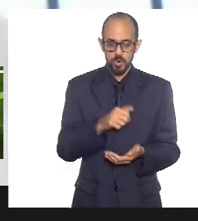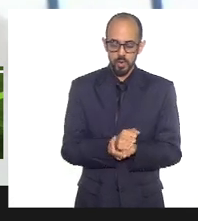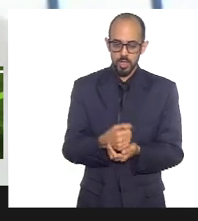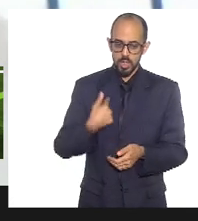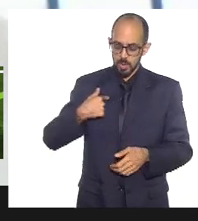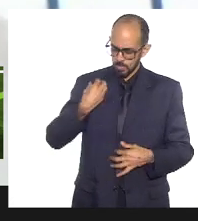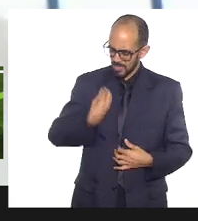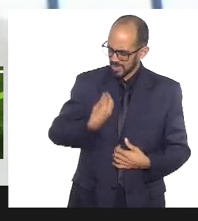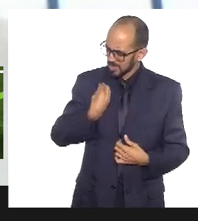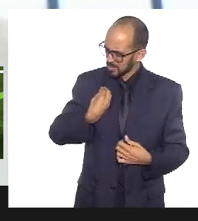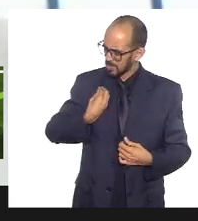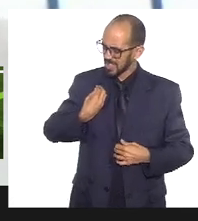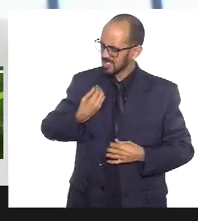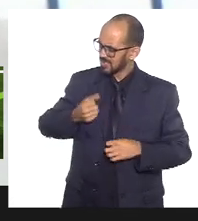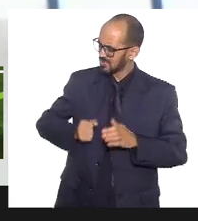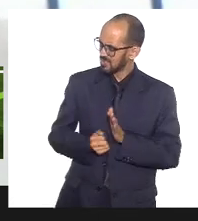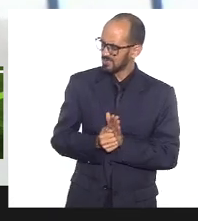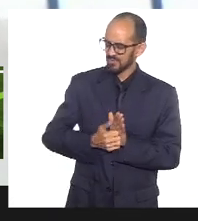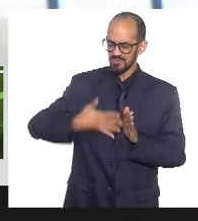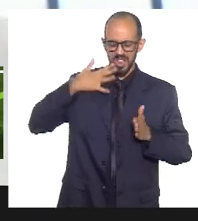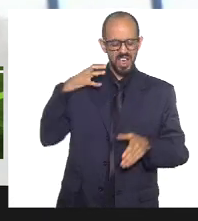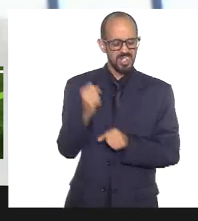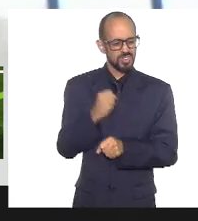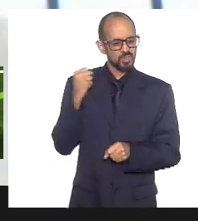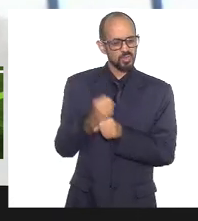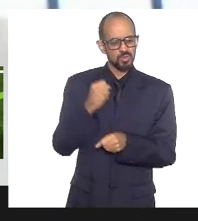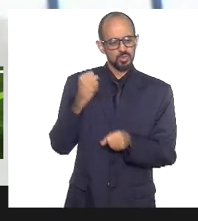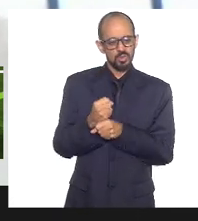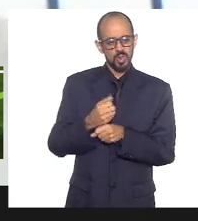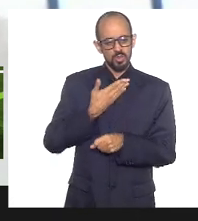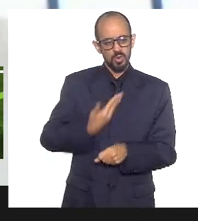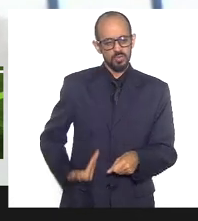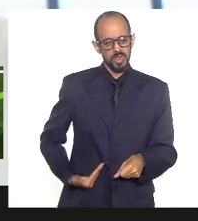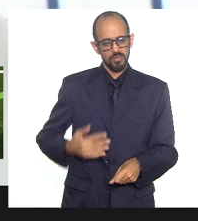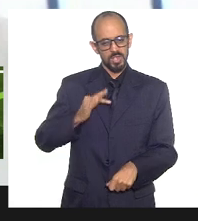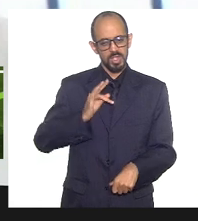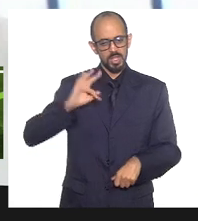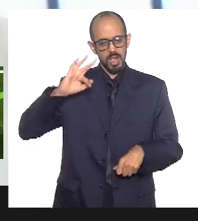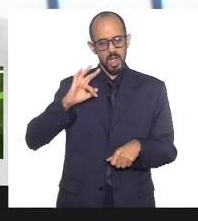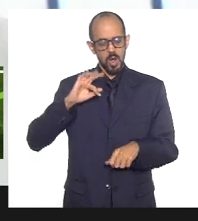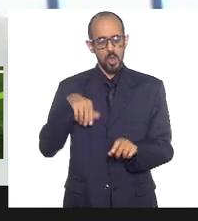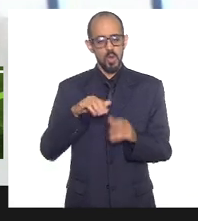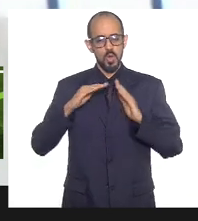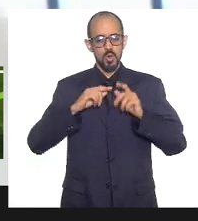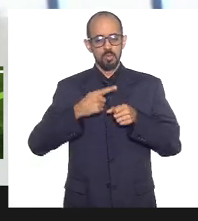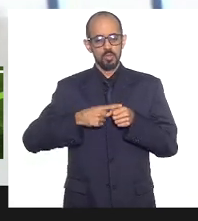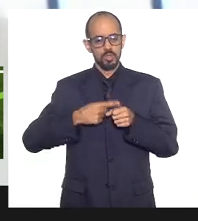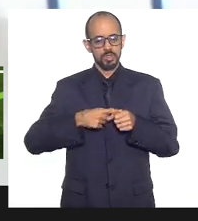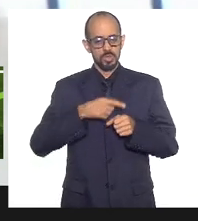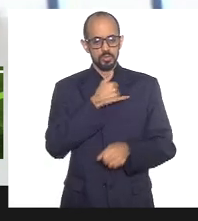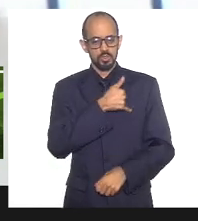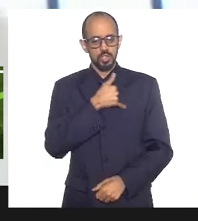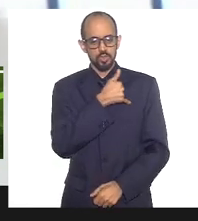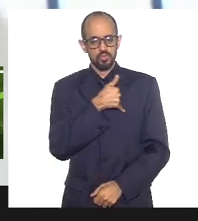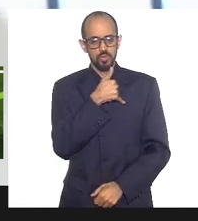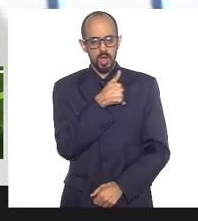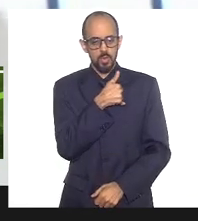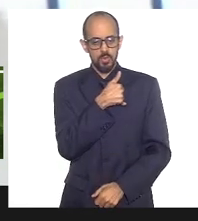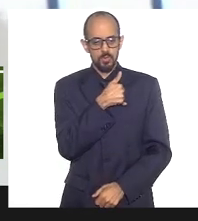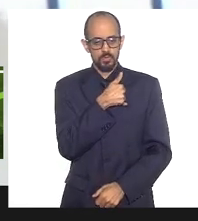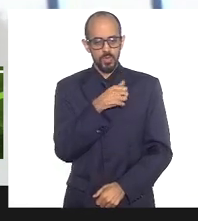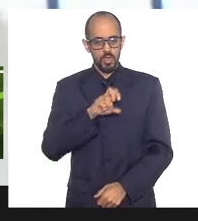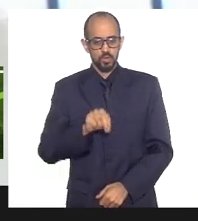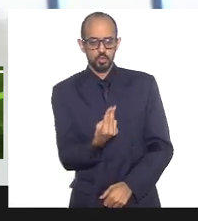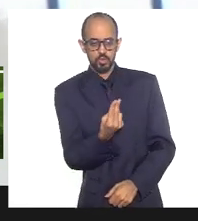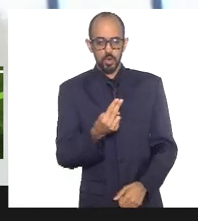de várias constituições no governo federal, no município de São João de Miriti. Eu sou Torodide Ogum,